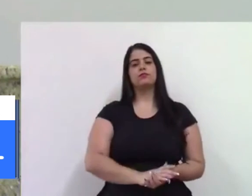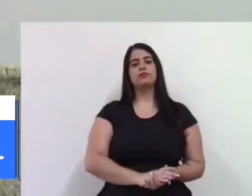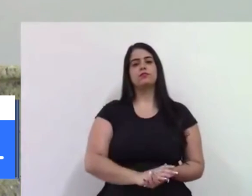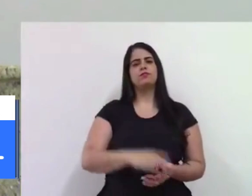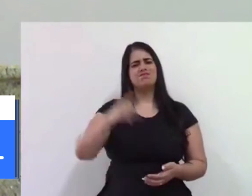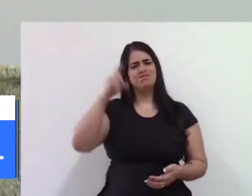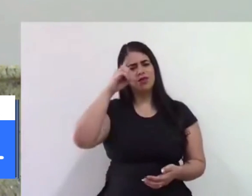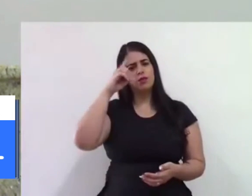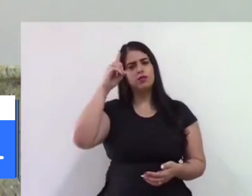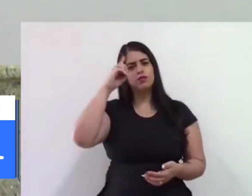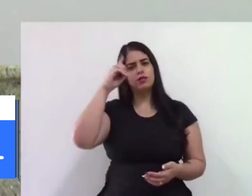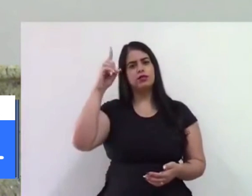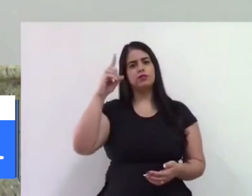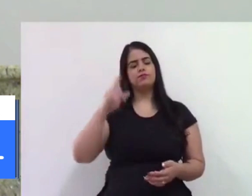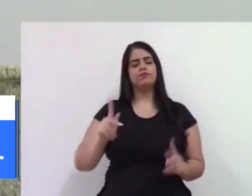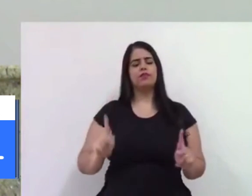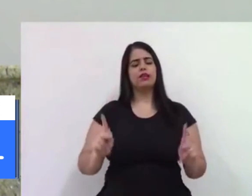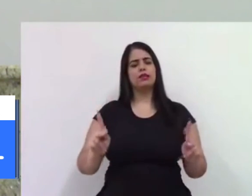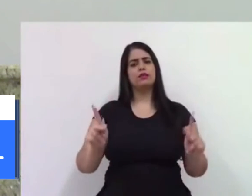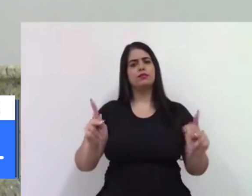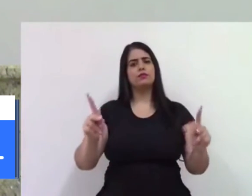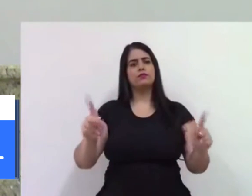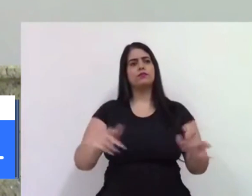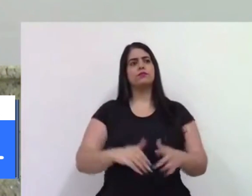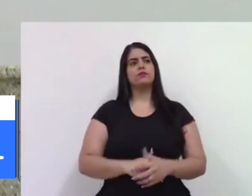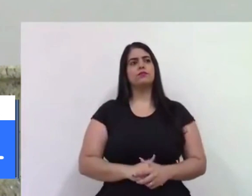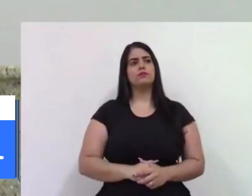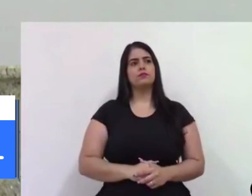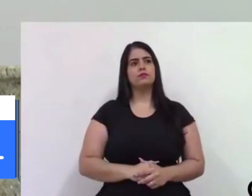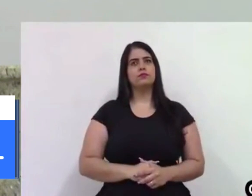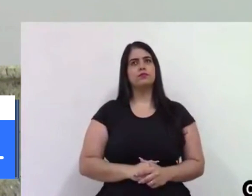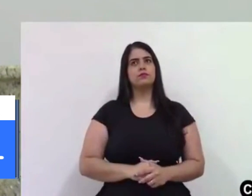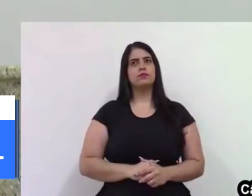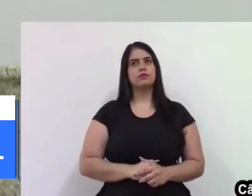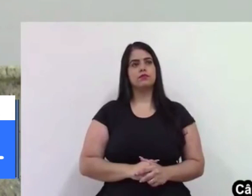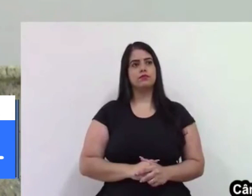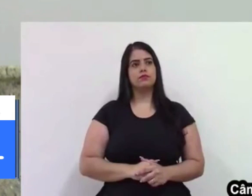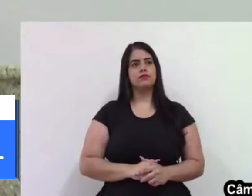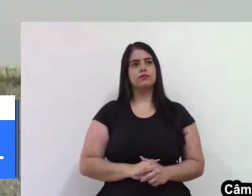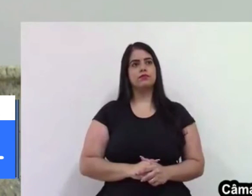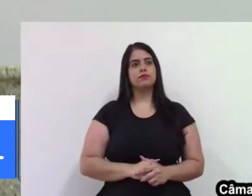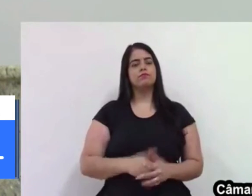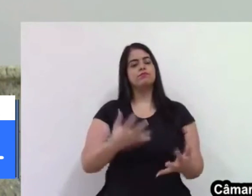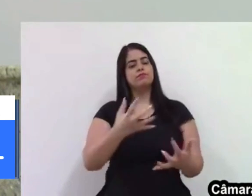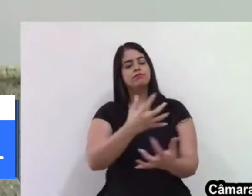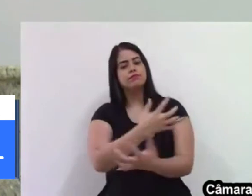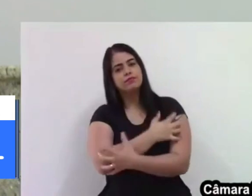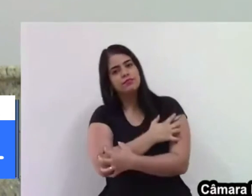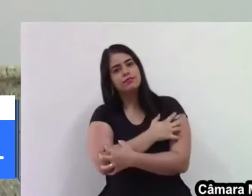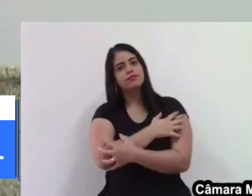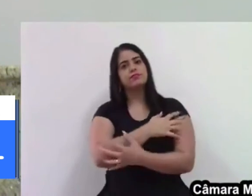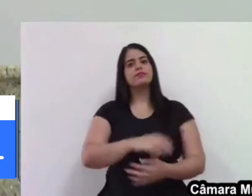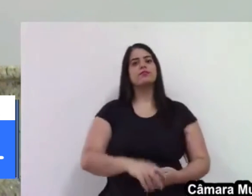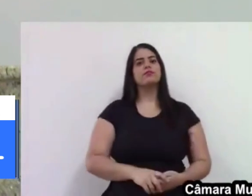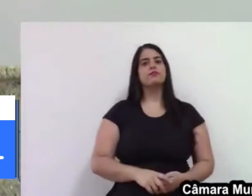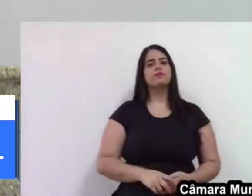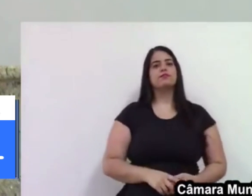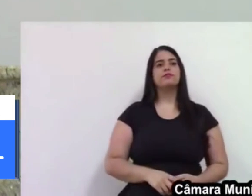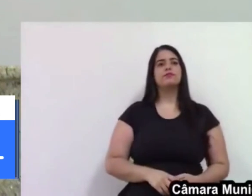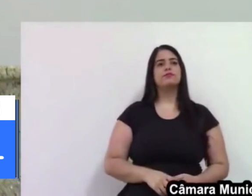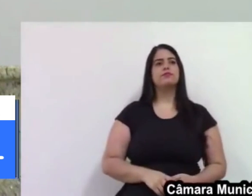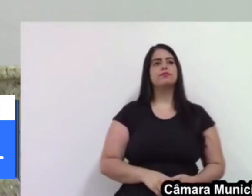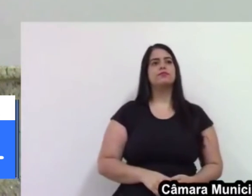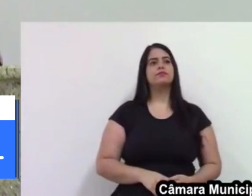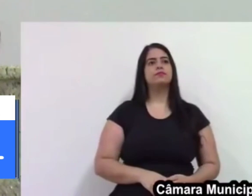cada vez melhor por toda a nossa população. E eu deixo um abraço a todos os pais